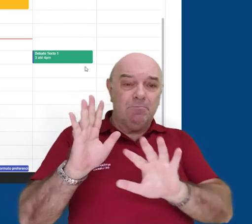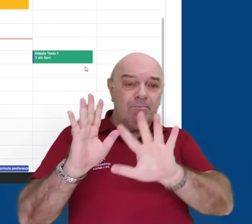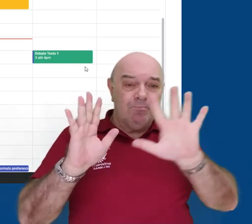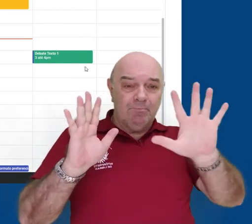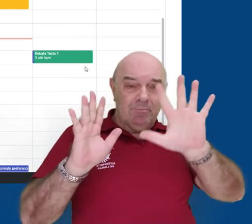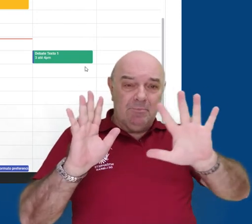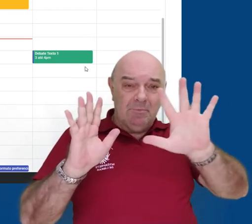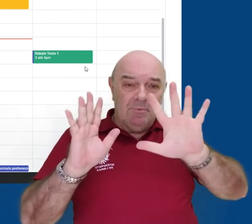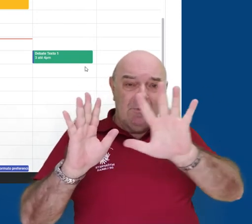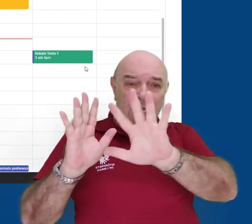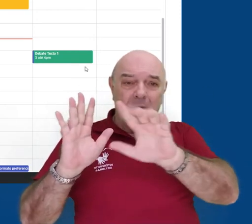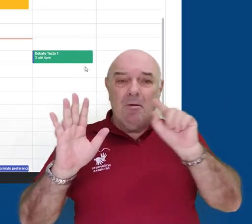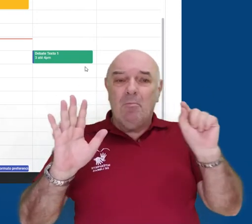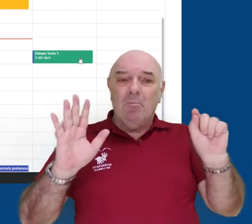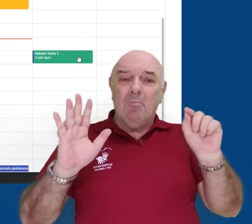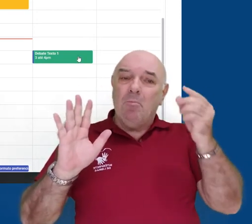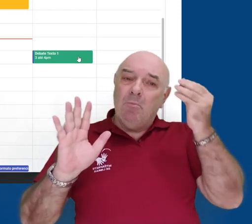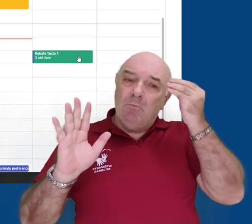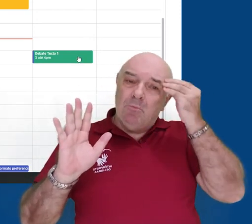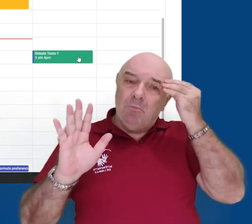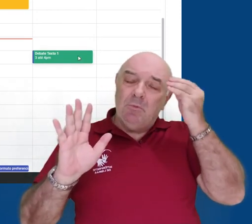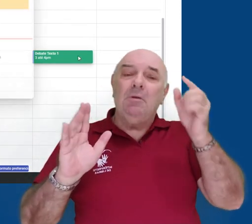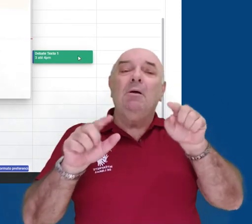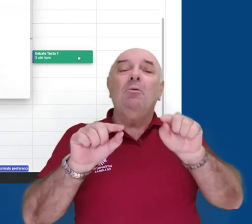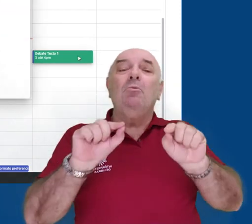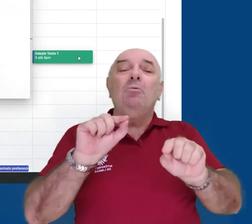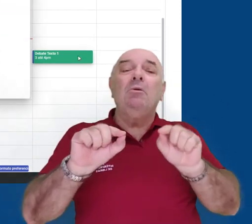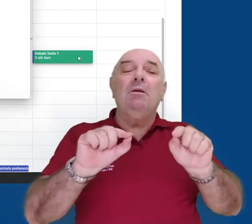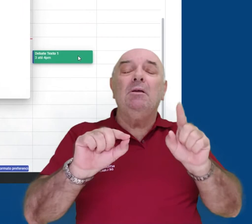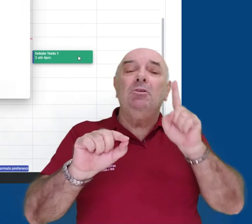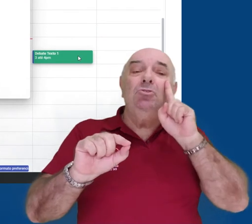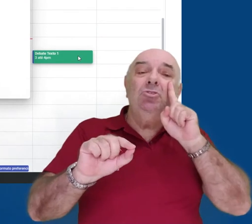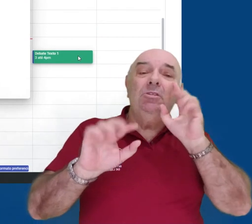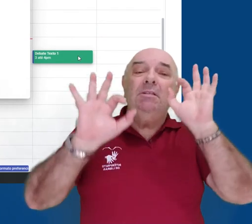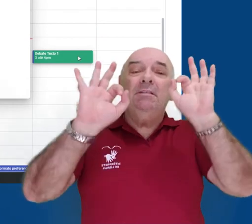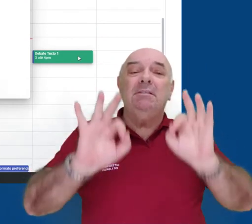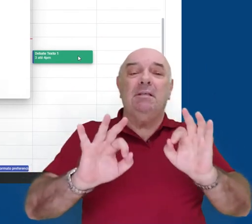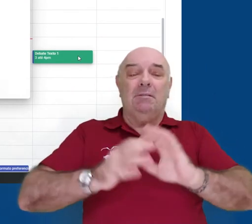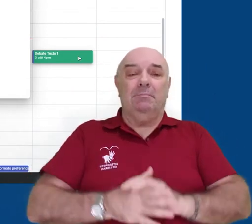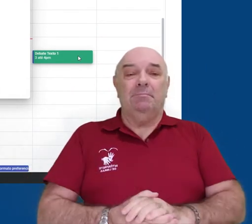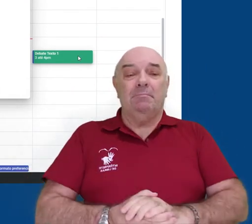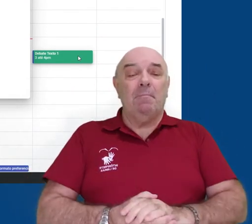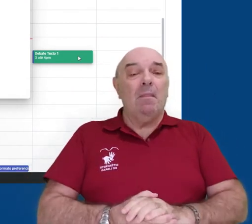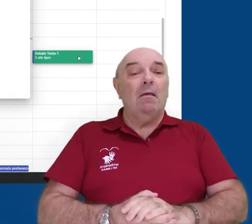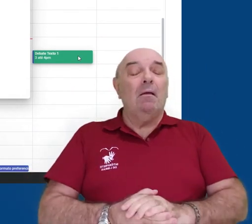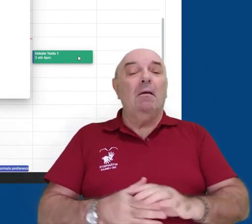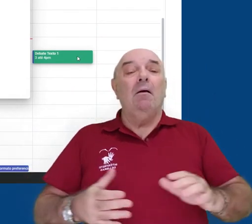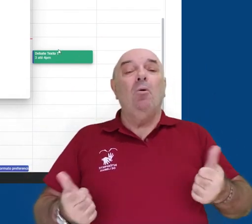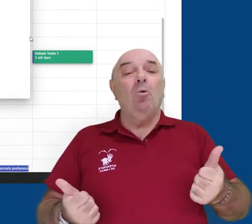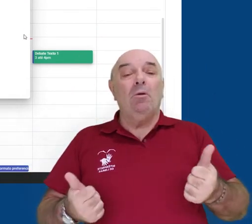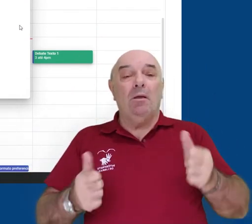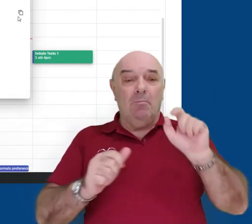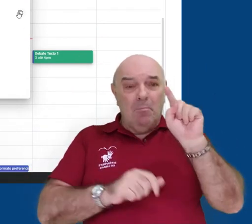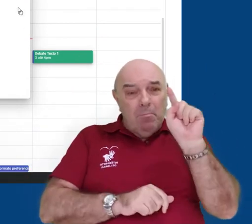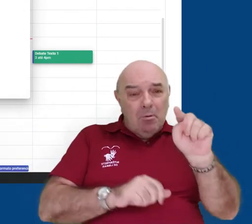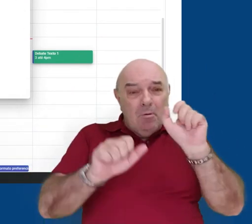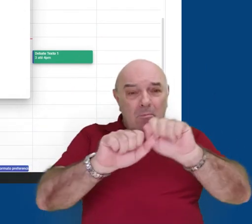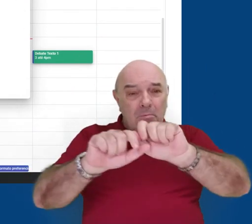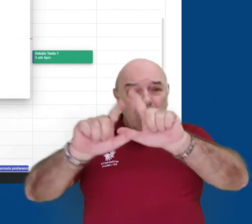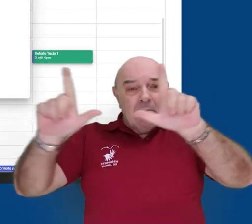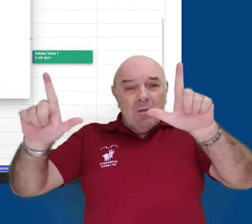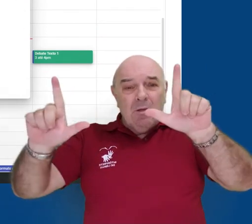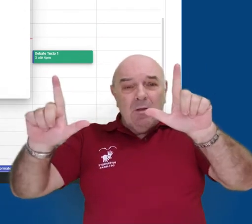e horário que foi configurado. Quando clicamos no card do evento, abrimos uma janela com todas as informações dele.